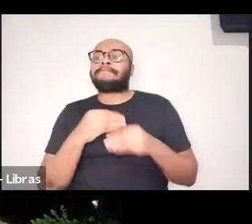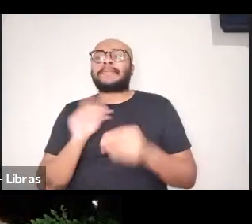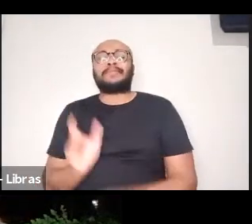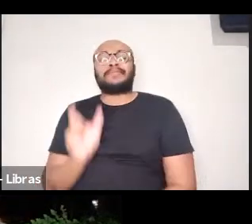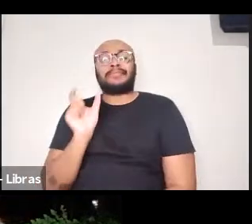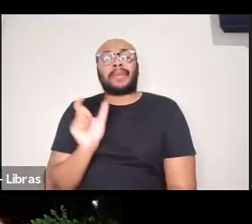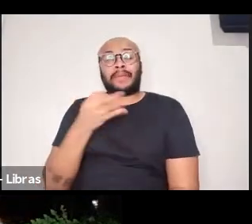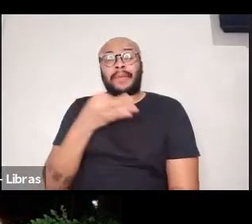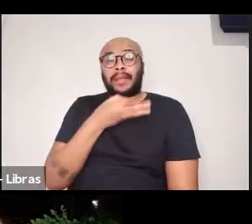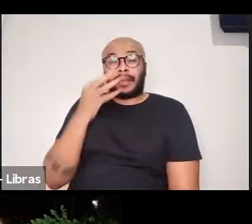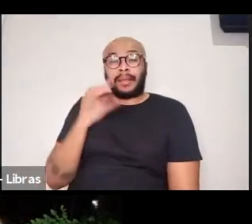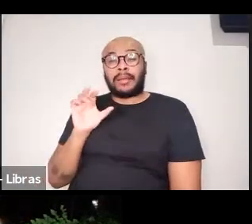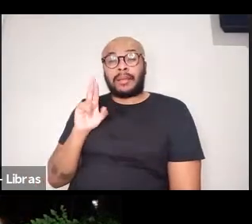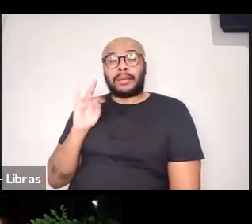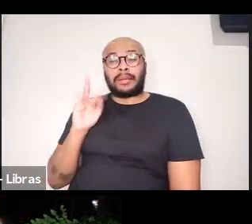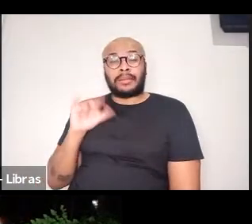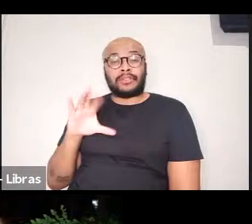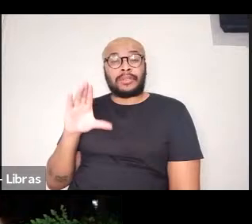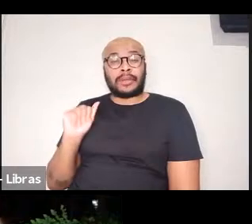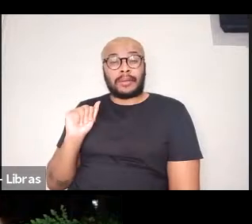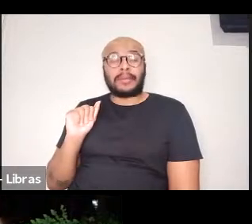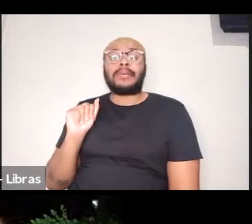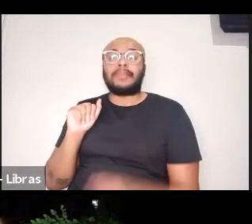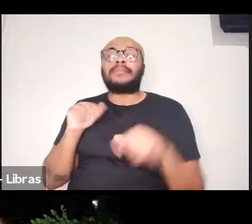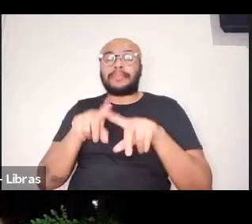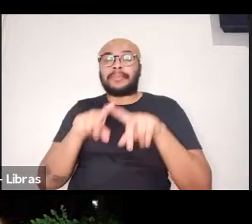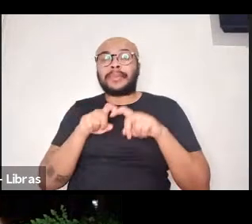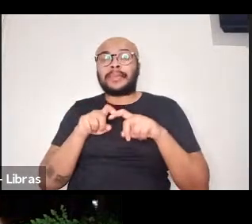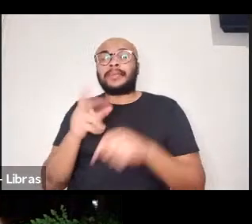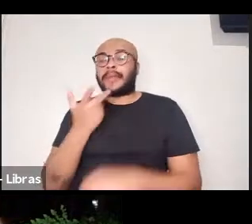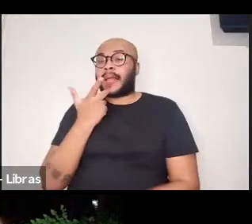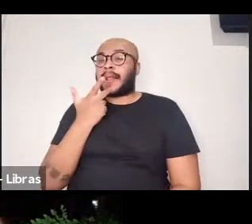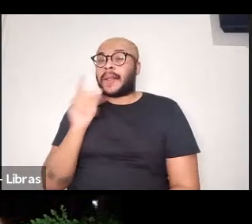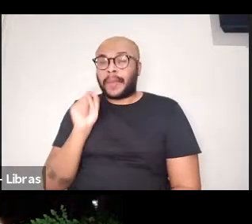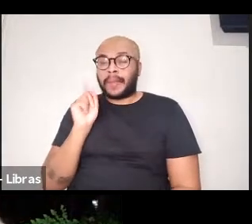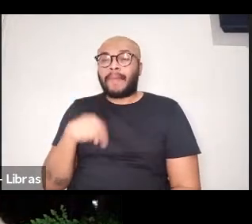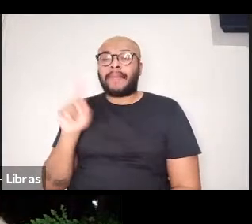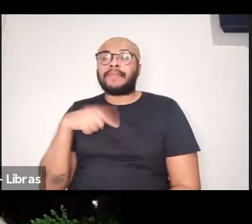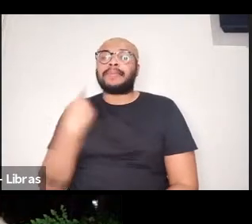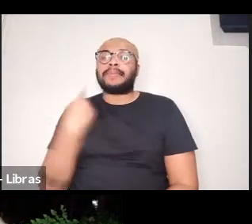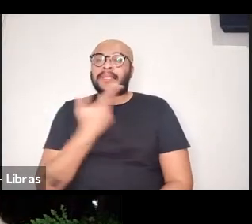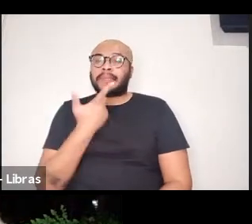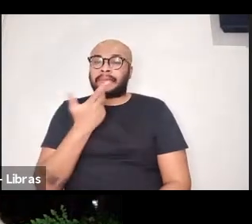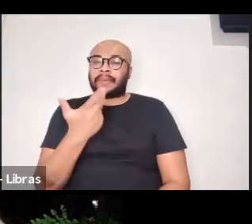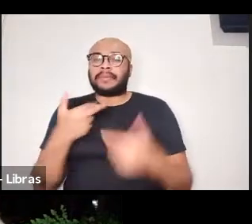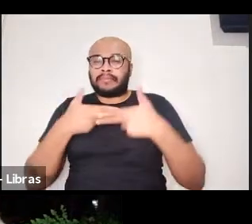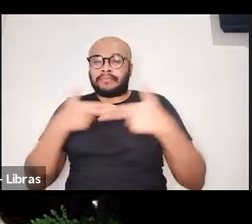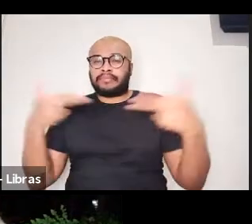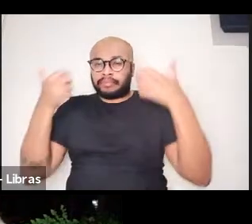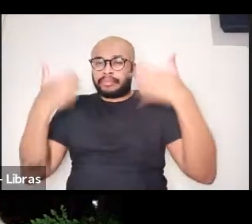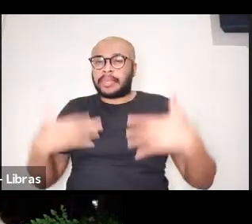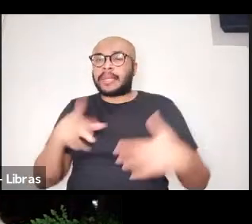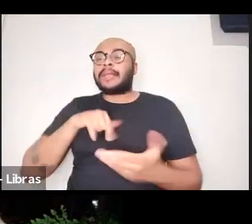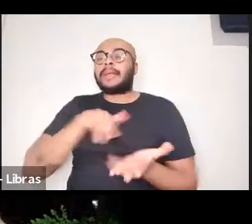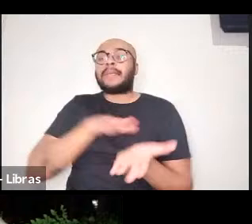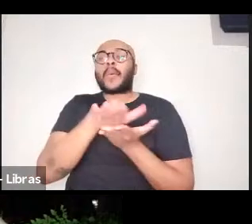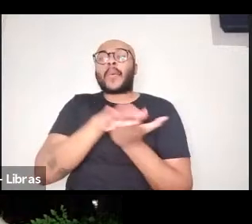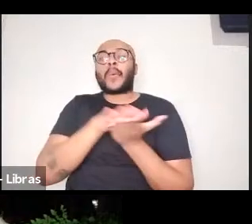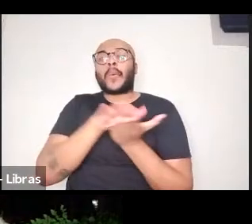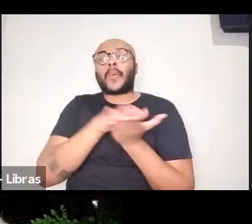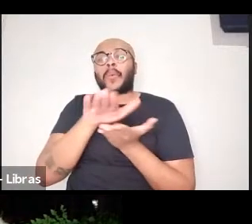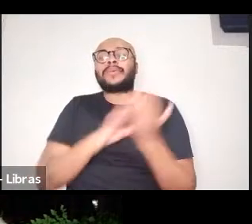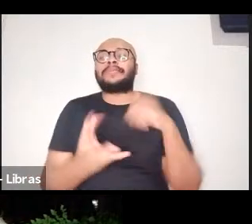crítica à resenha, exatamente para dizer do que a gente está falando, que é a produção de fato de